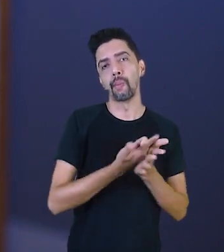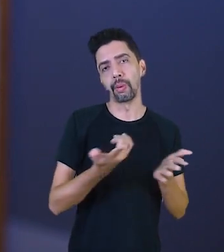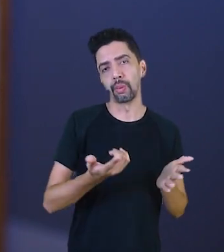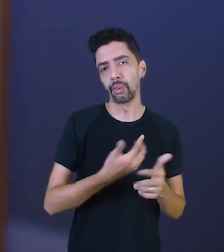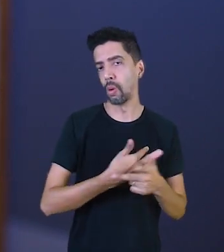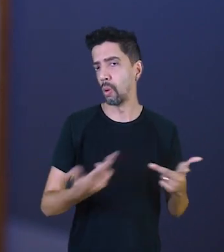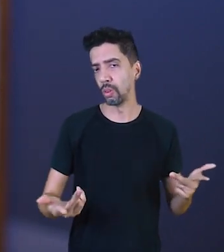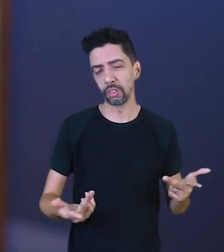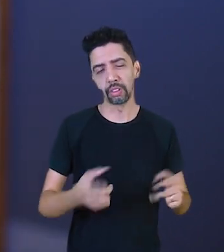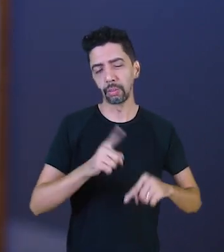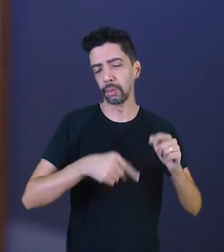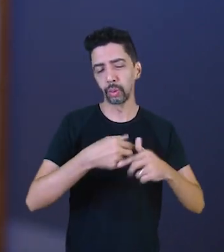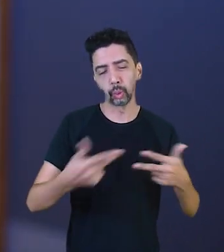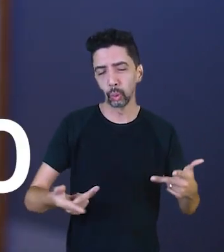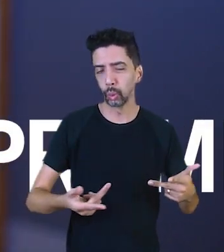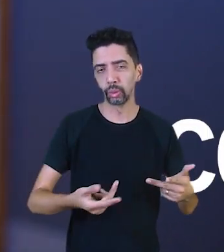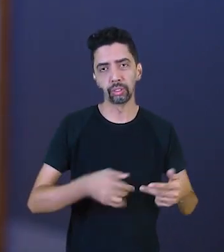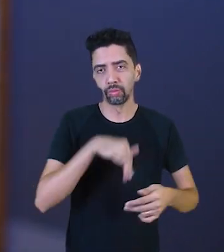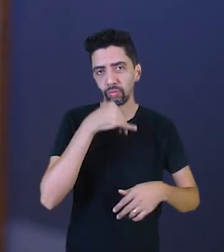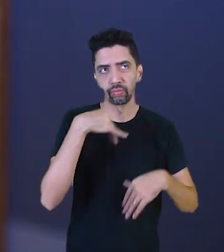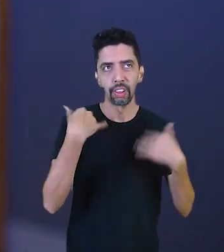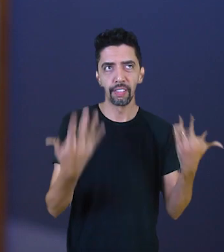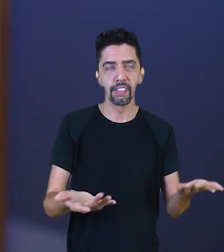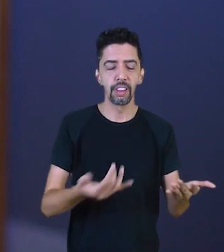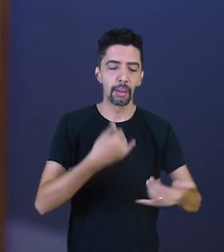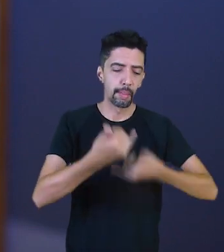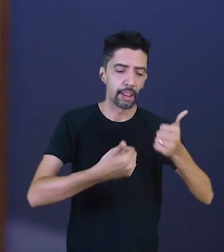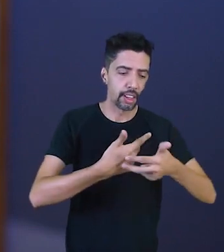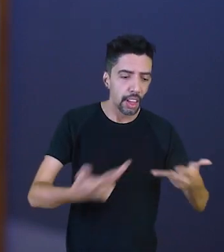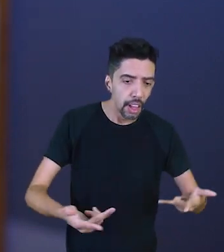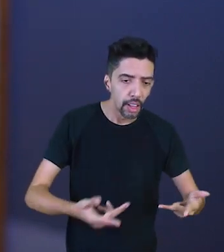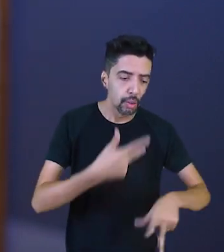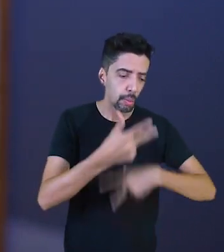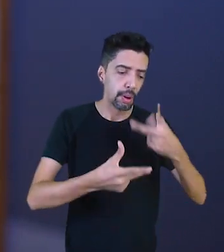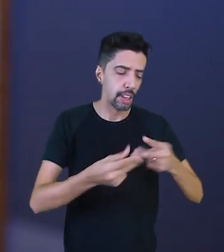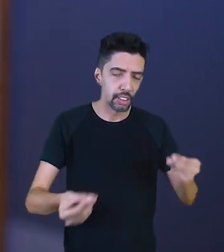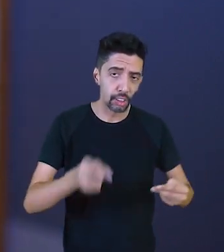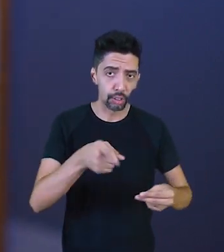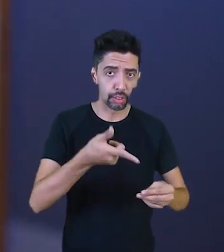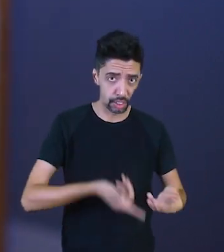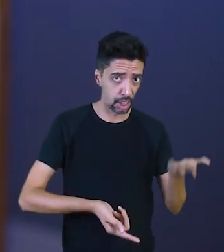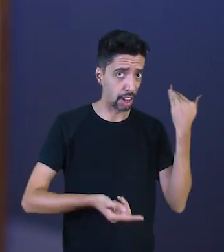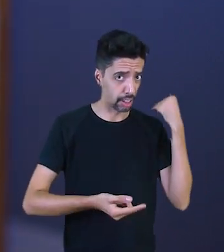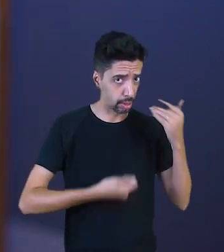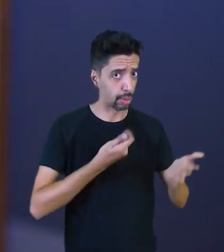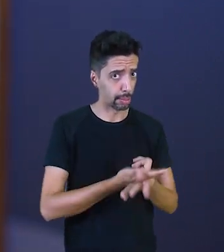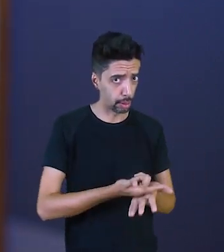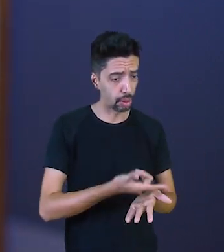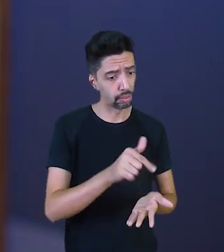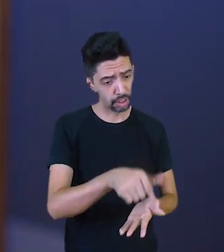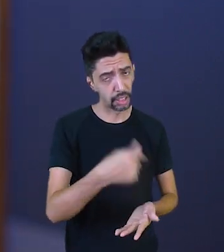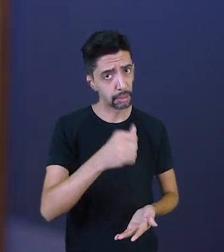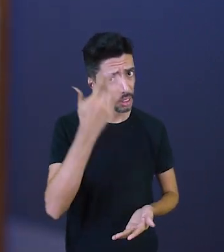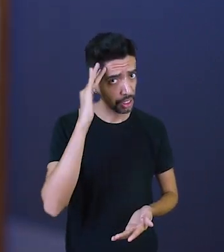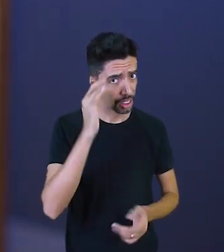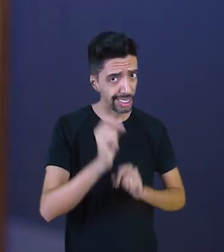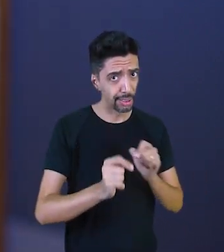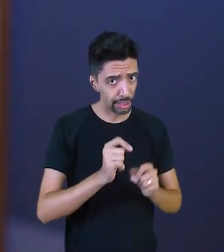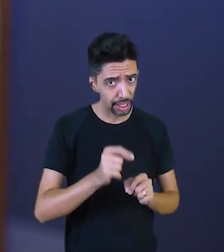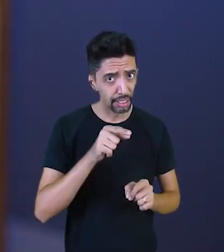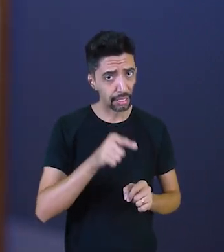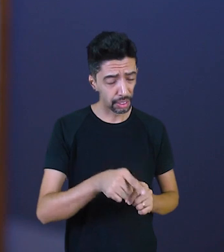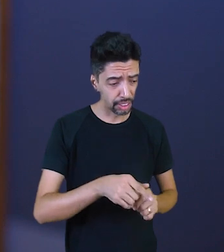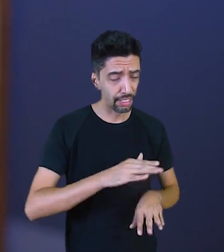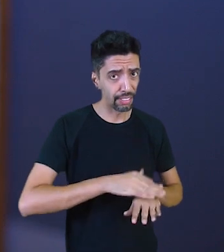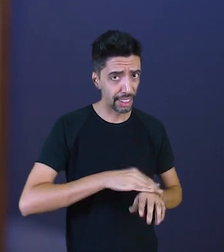produtos e serviços. Até mesmo o próprio brinquedo, o presente que ela recebeu, teve uma concepção embasada